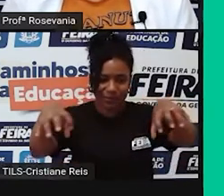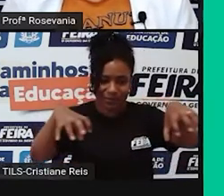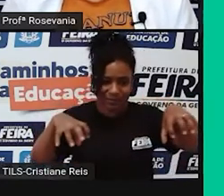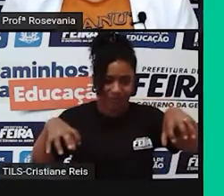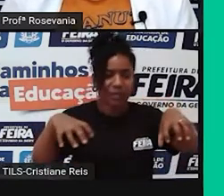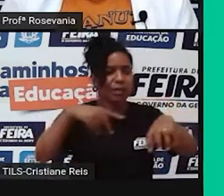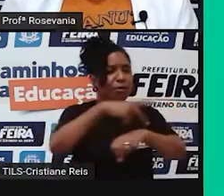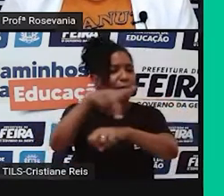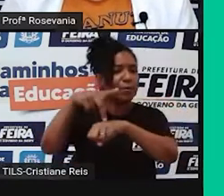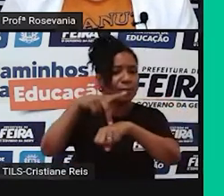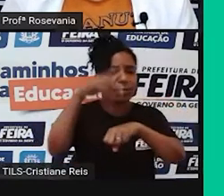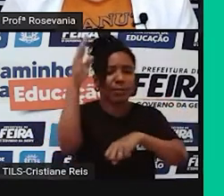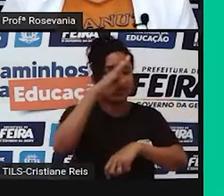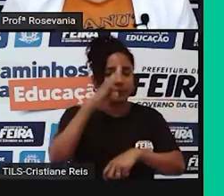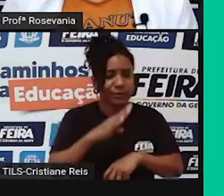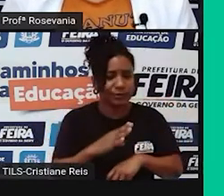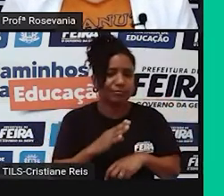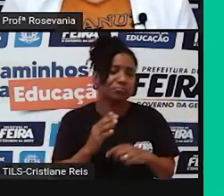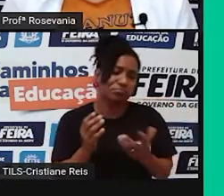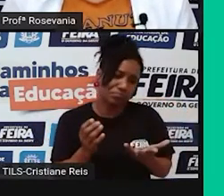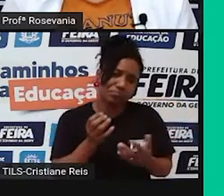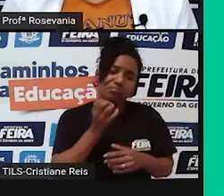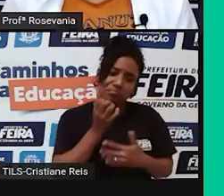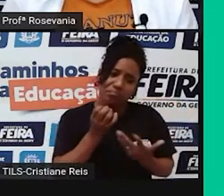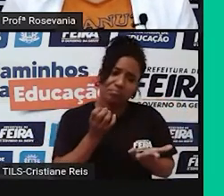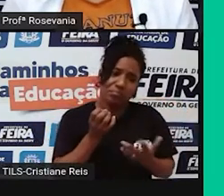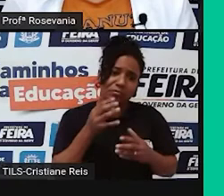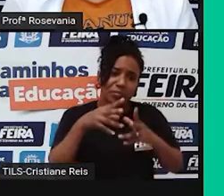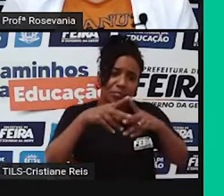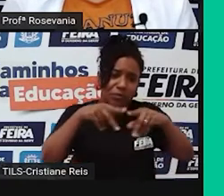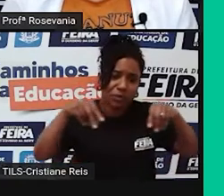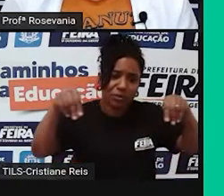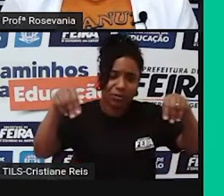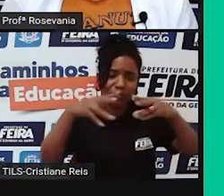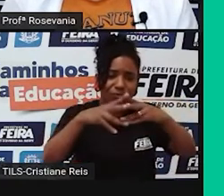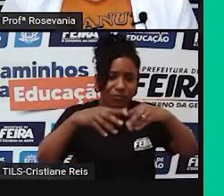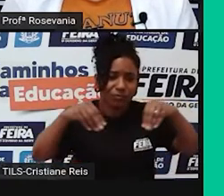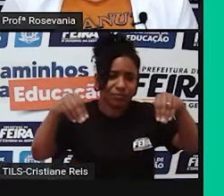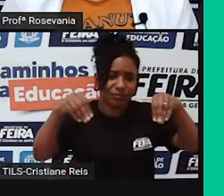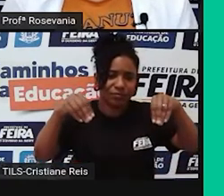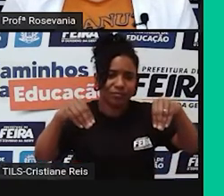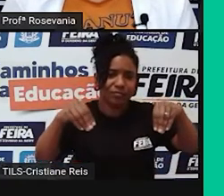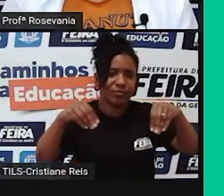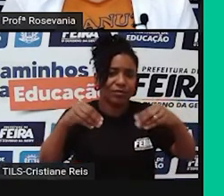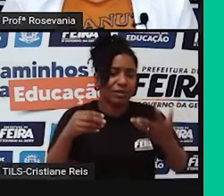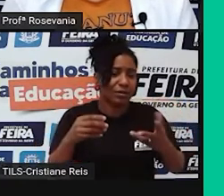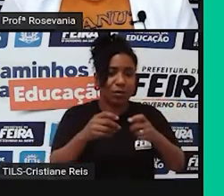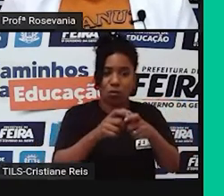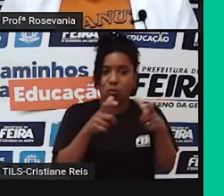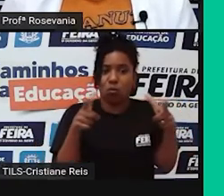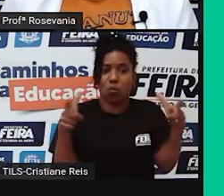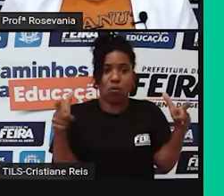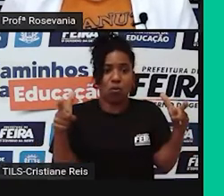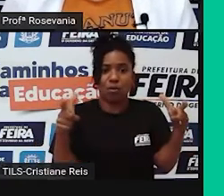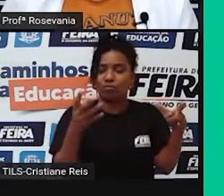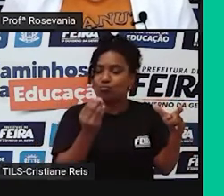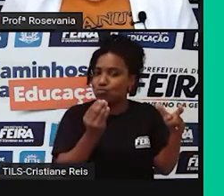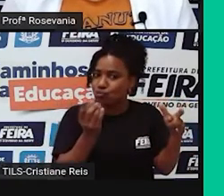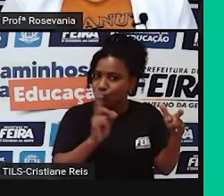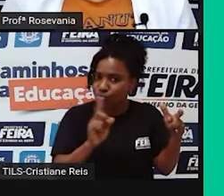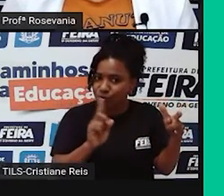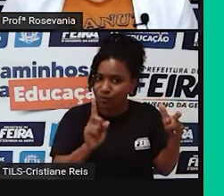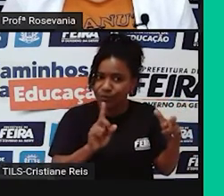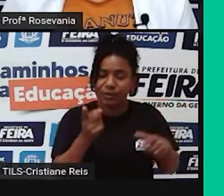país, até que a gente diria que ele não é, né, bora dizer assim, não tem uma densidade muito grande. Mas,